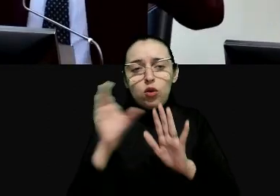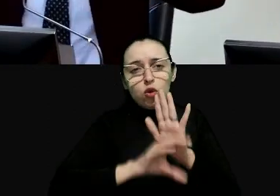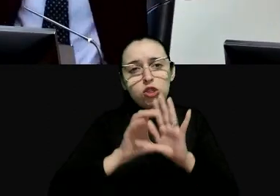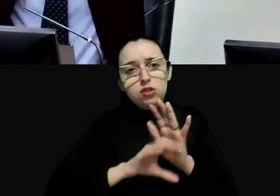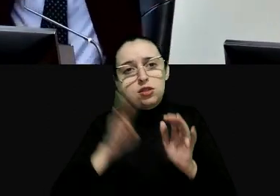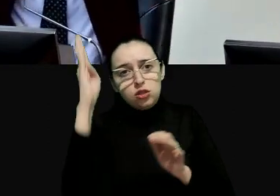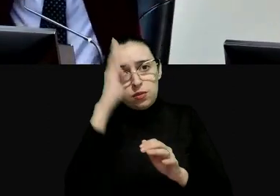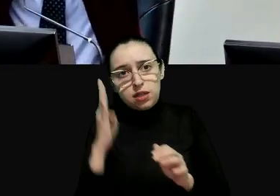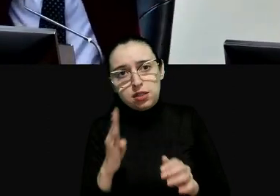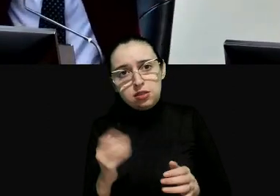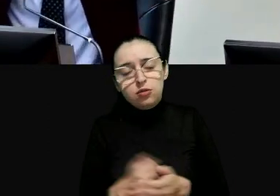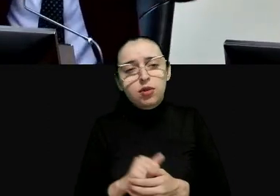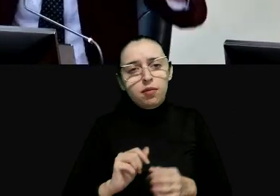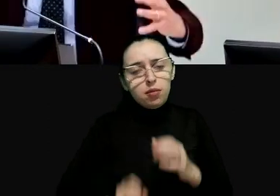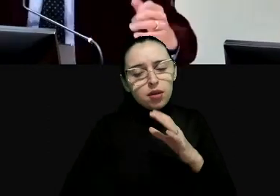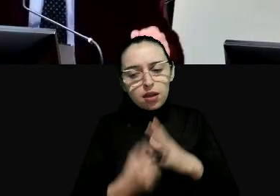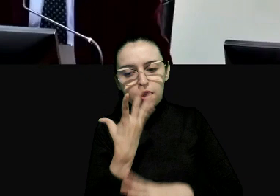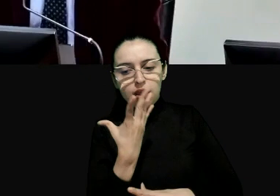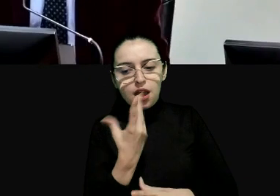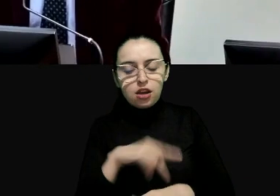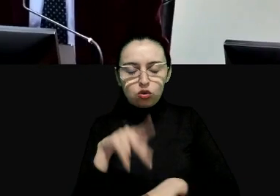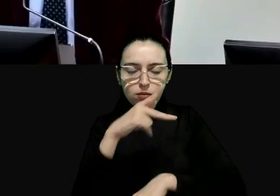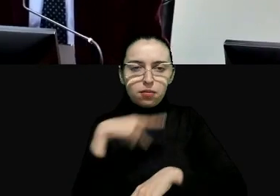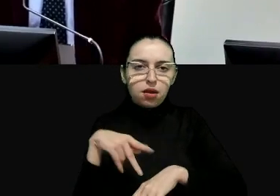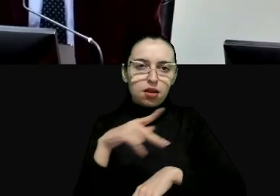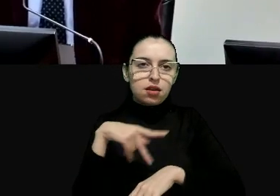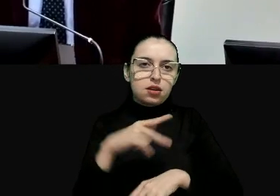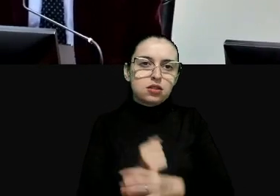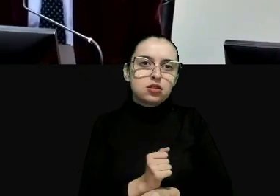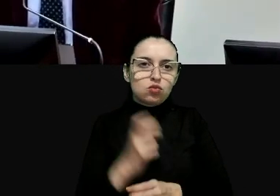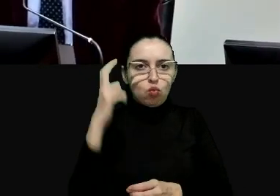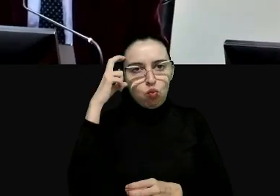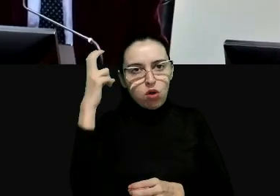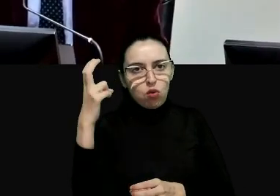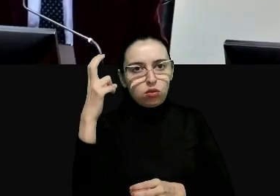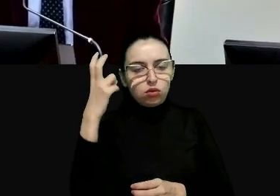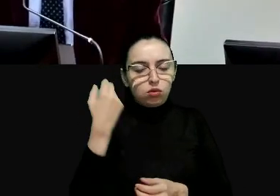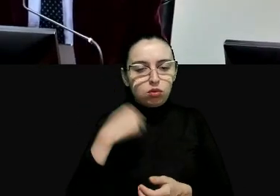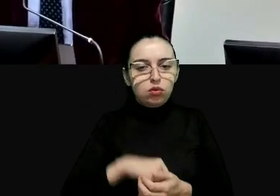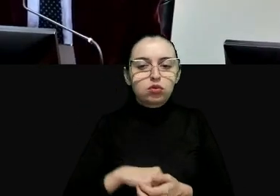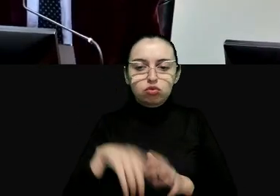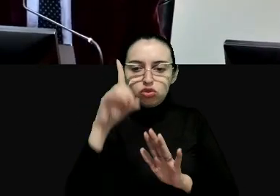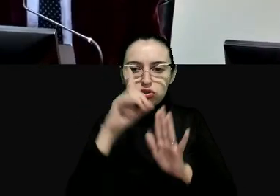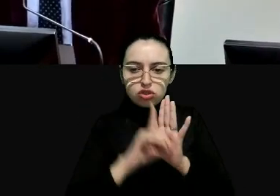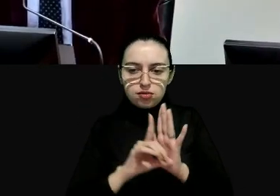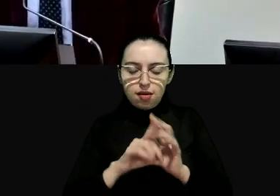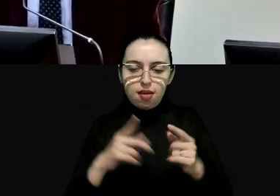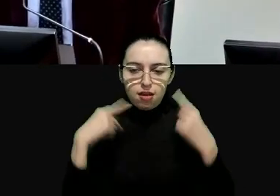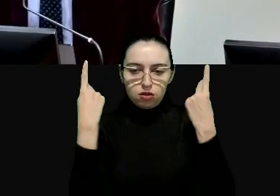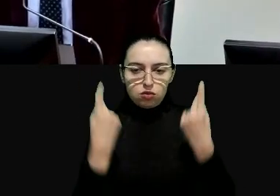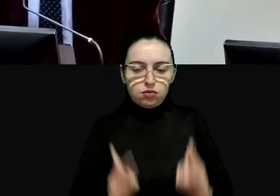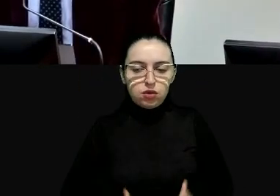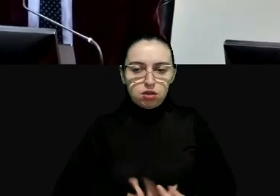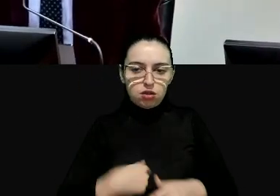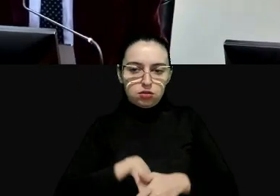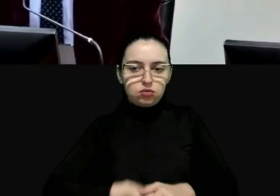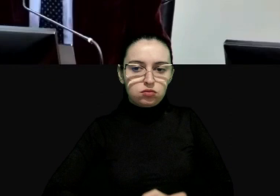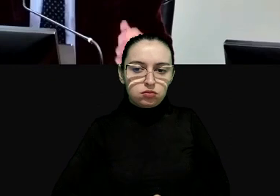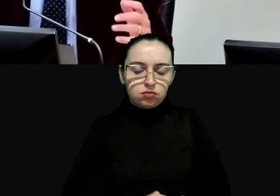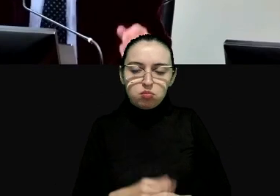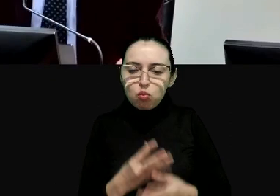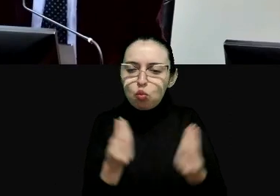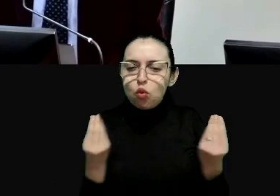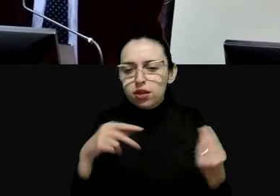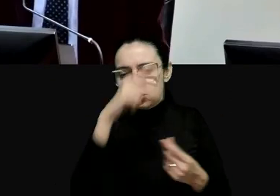de criar no país uma cultura dos direitos humanos e uma cultura de inclusão.